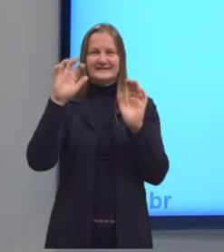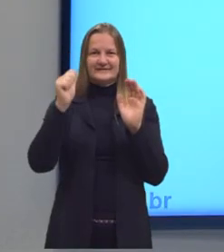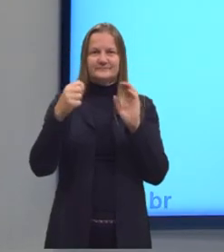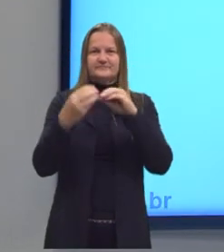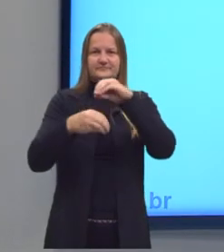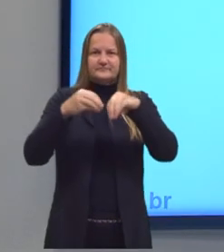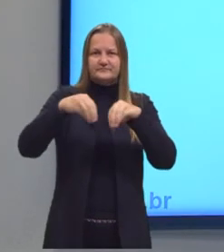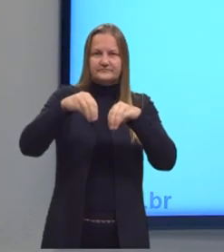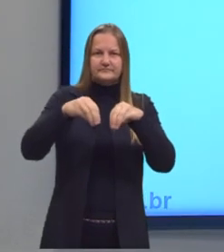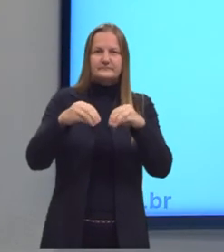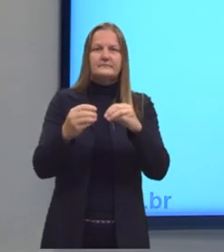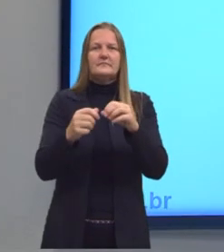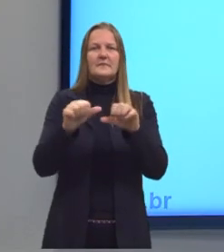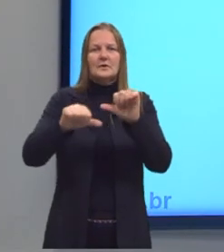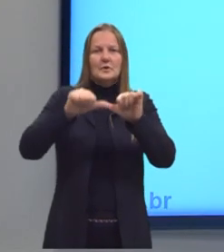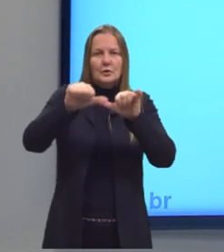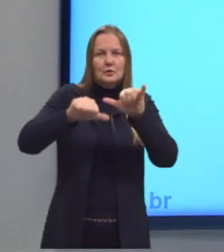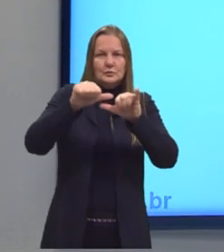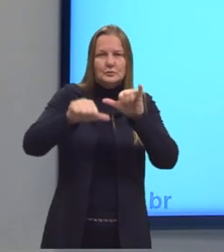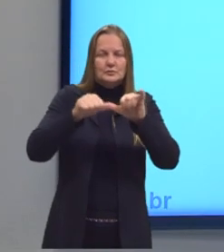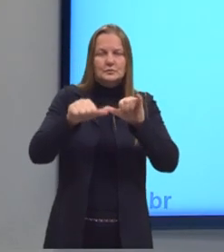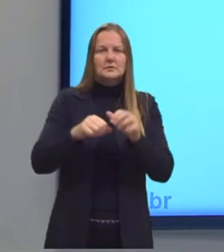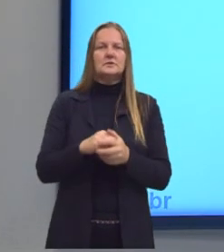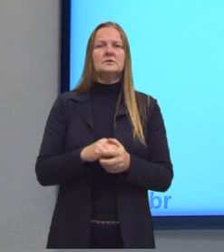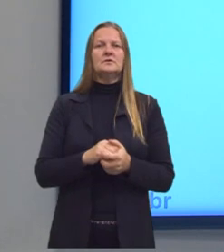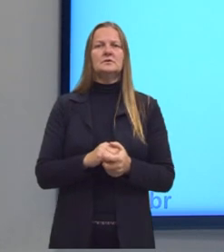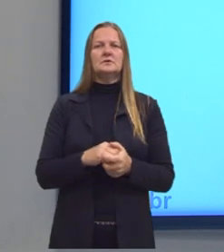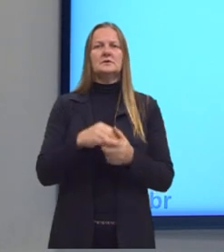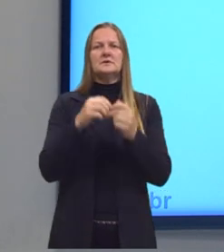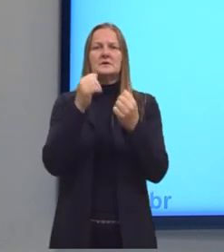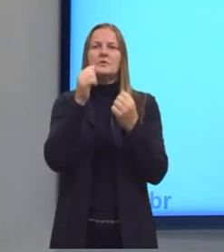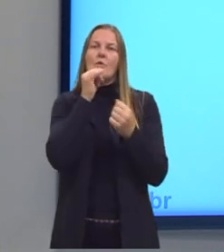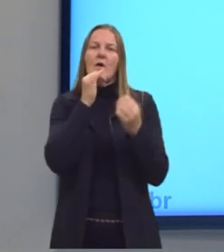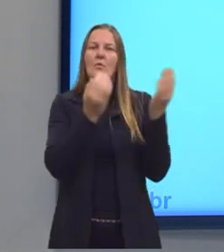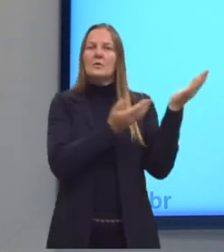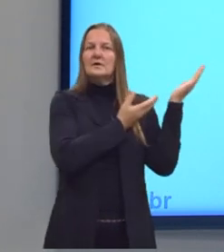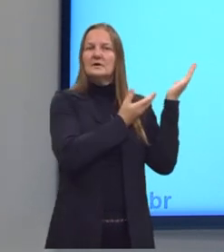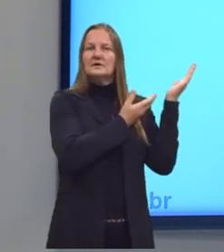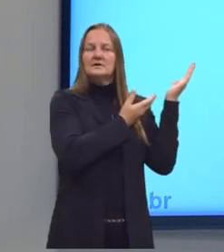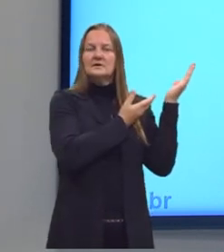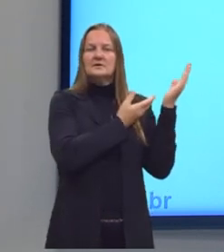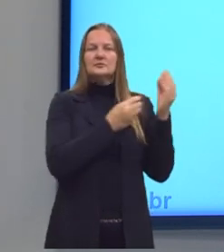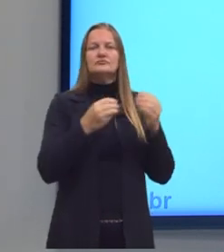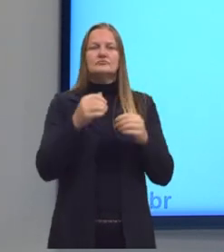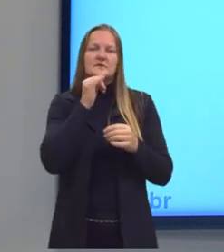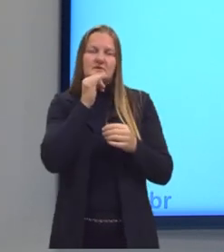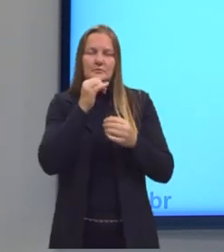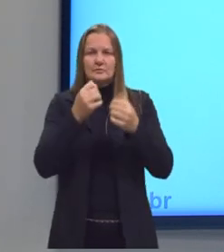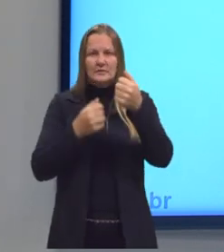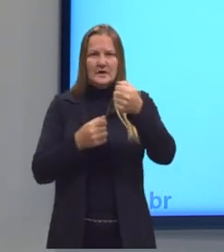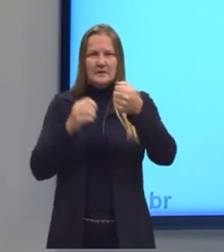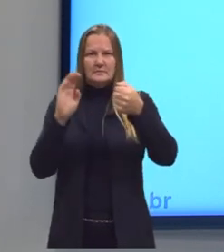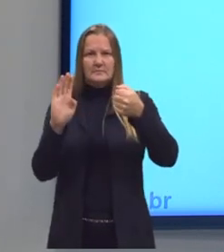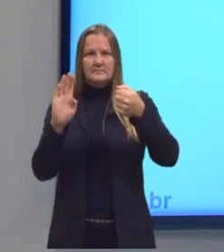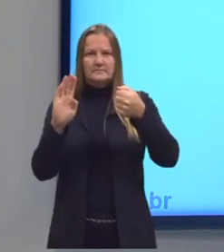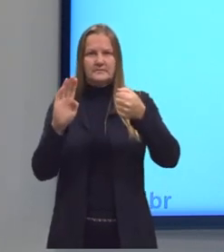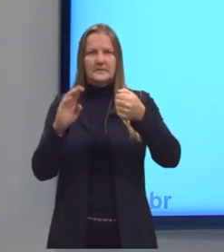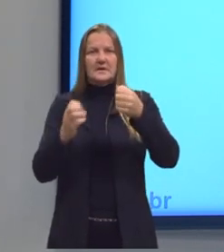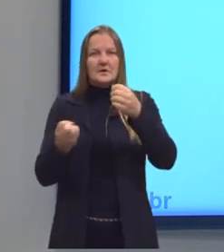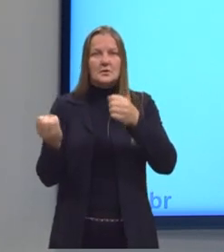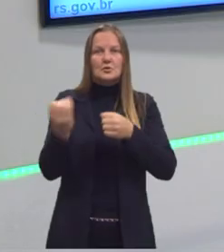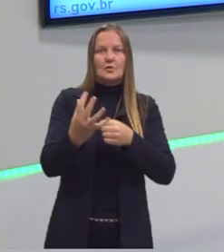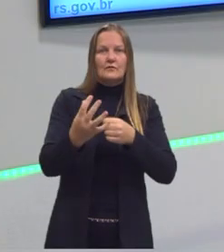simbolizados genericamente por A e B, duas substâncias, geram um produto, tá?